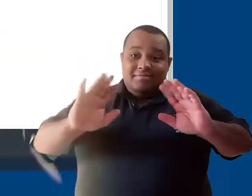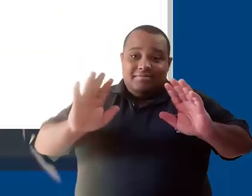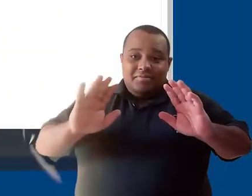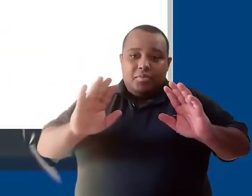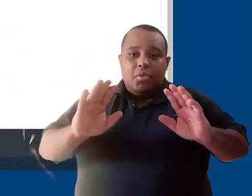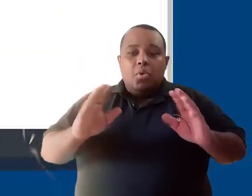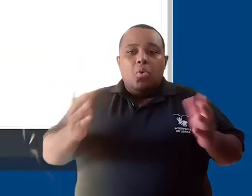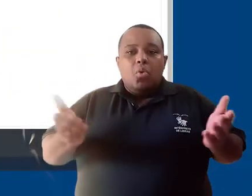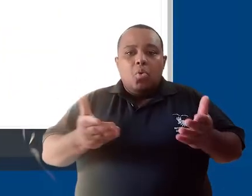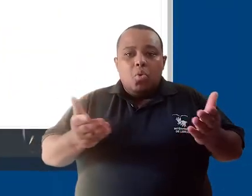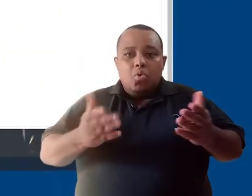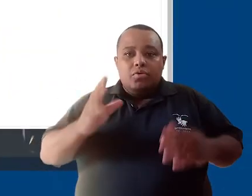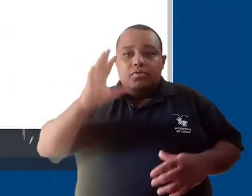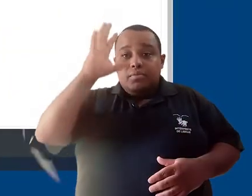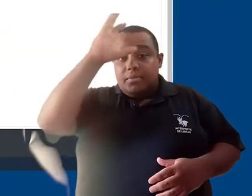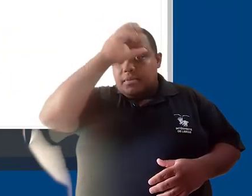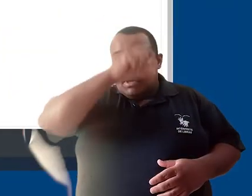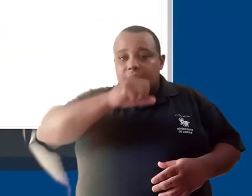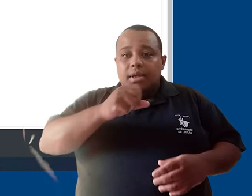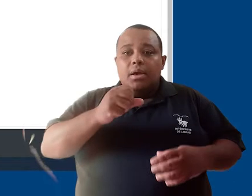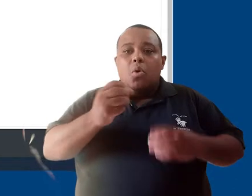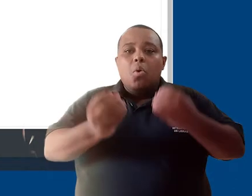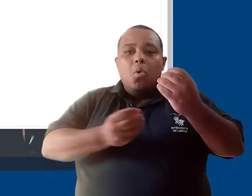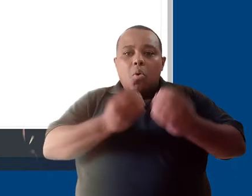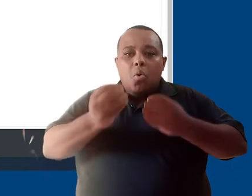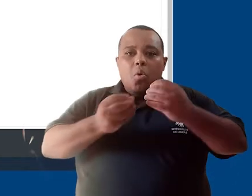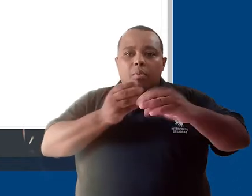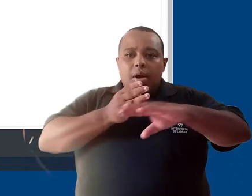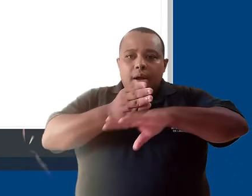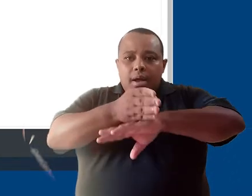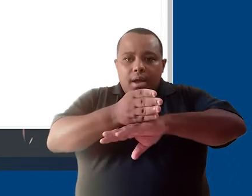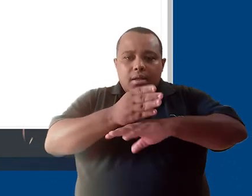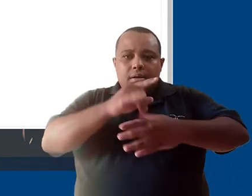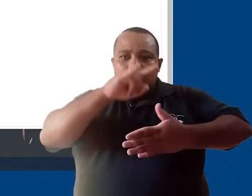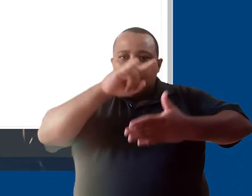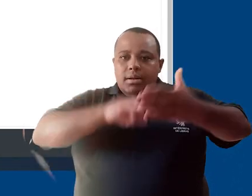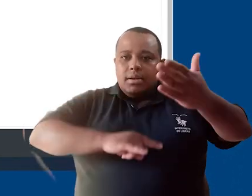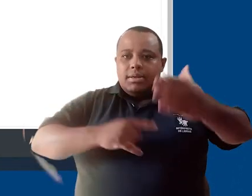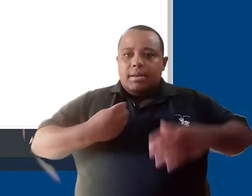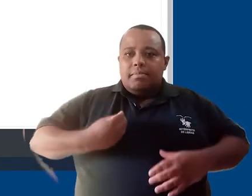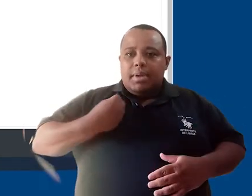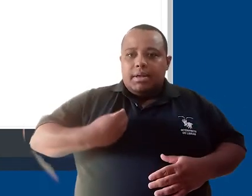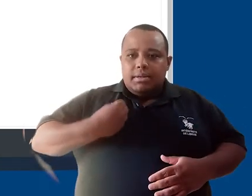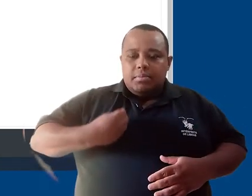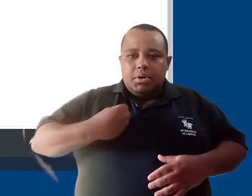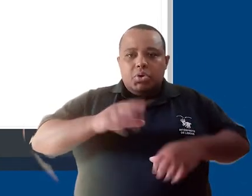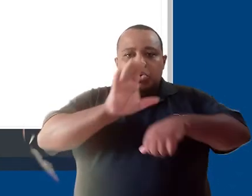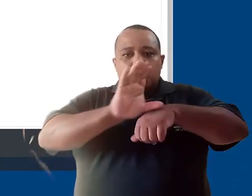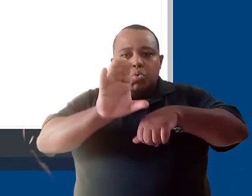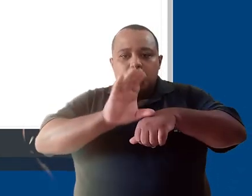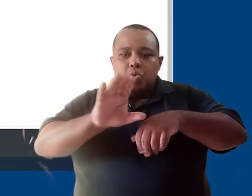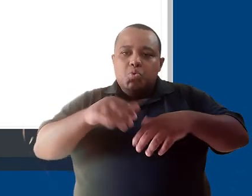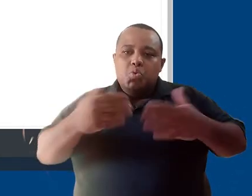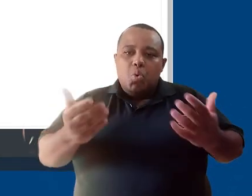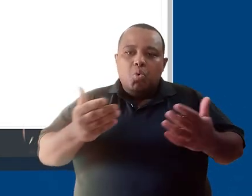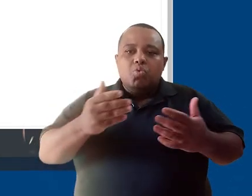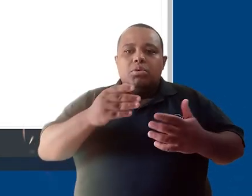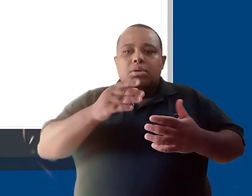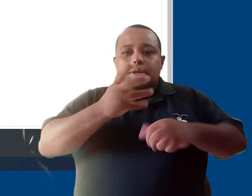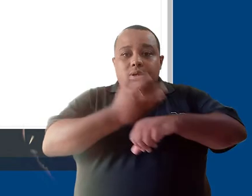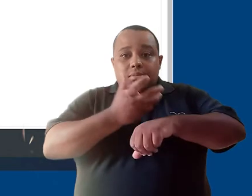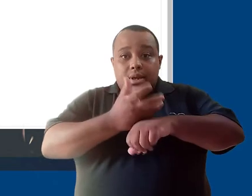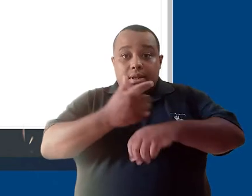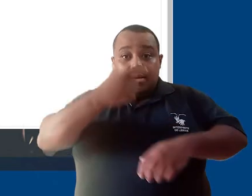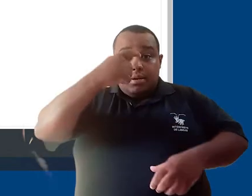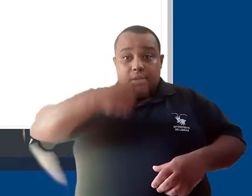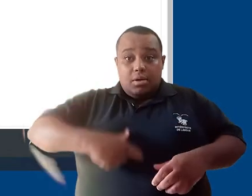Olá, hoje vamos aprender a acessar os participantes de um curso ou disciplina no papel de secretário